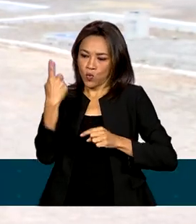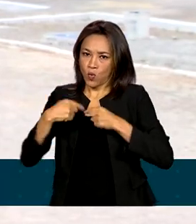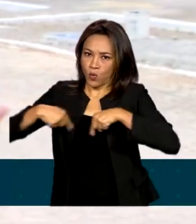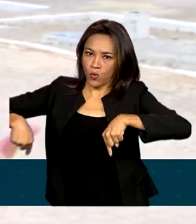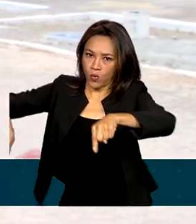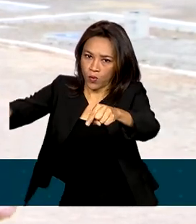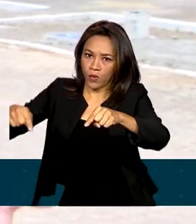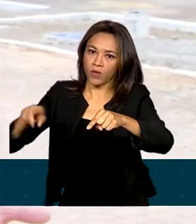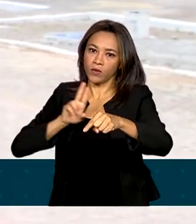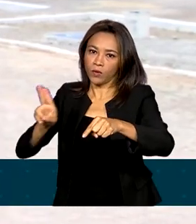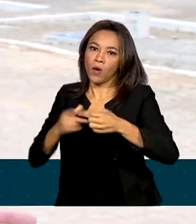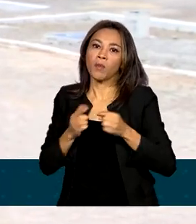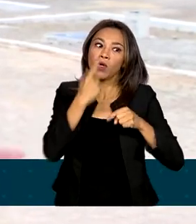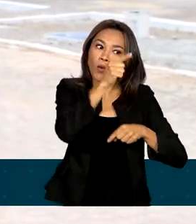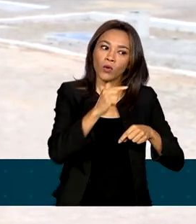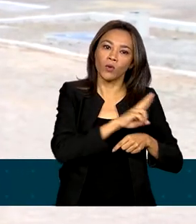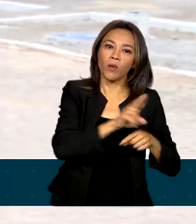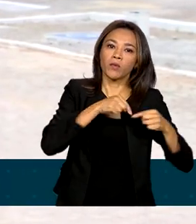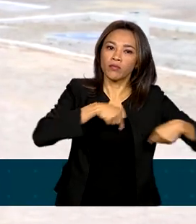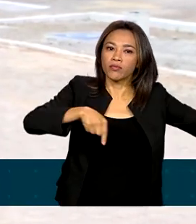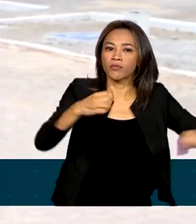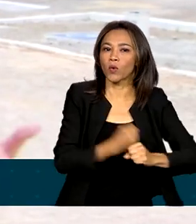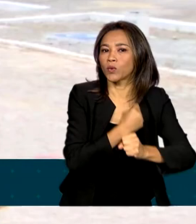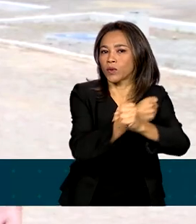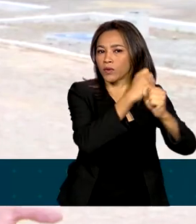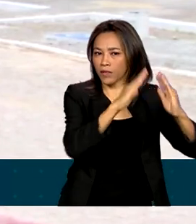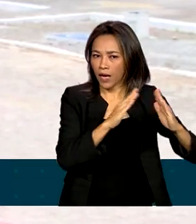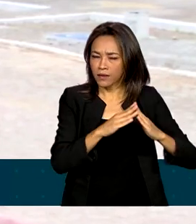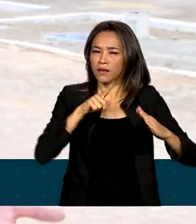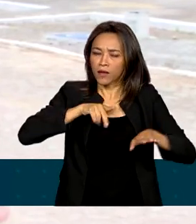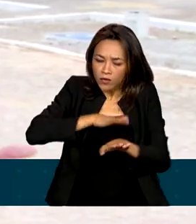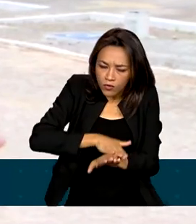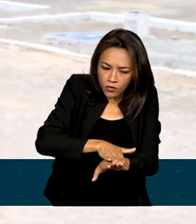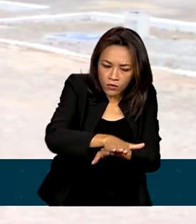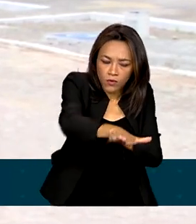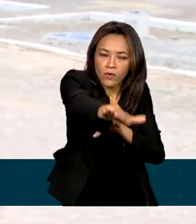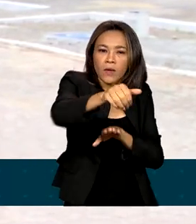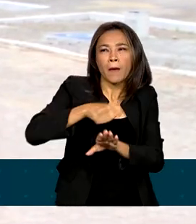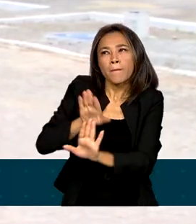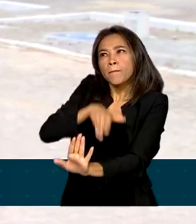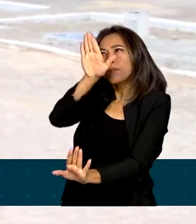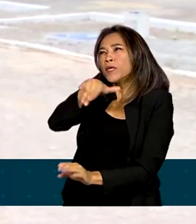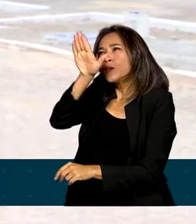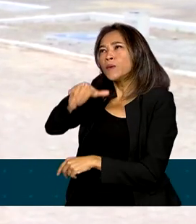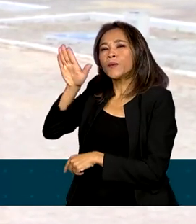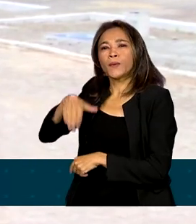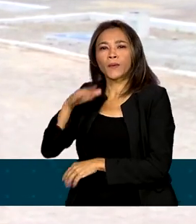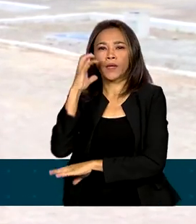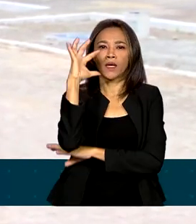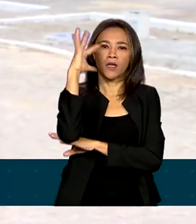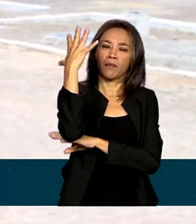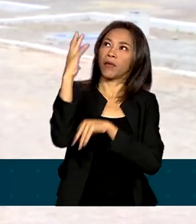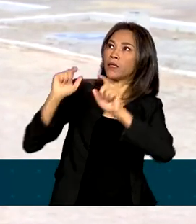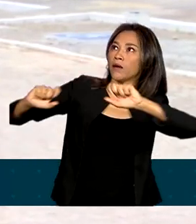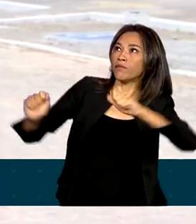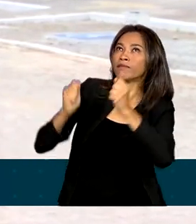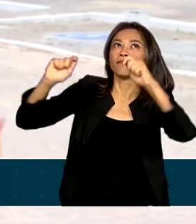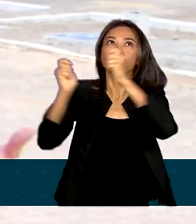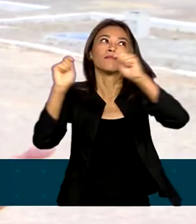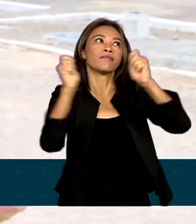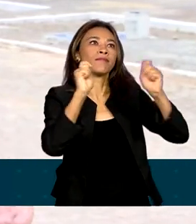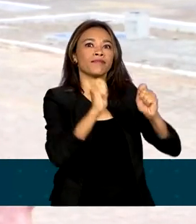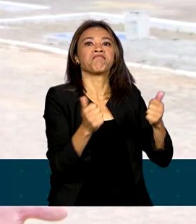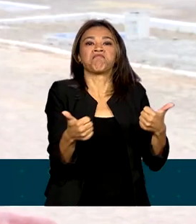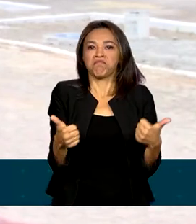Amaro e Vida Nova Sacramento incluiu pavimentação asfáltica, pintura externa e a poda de plantas, por exemplo. Um